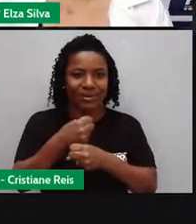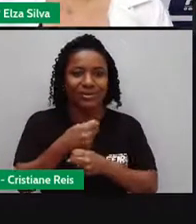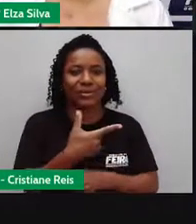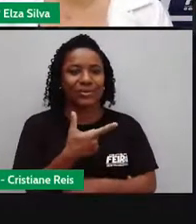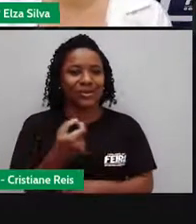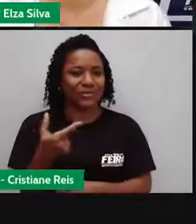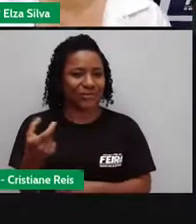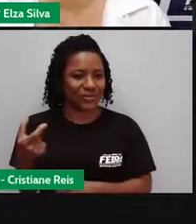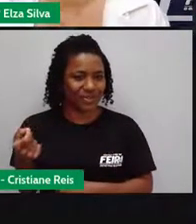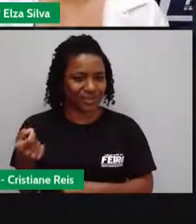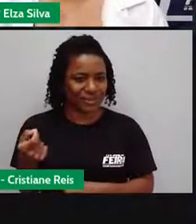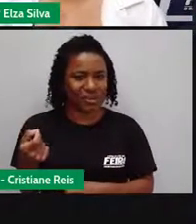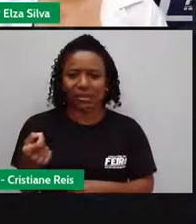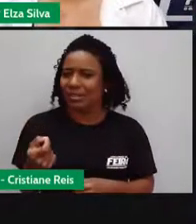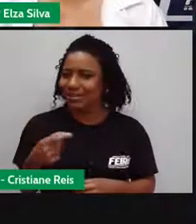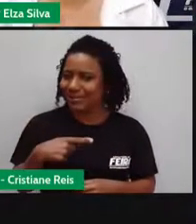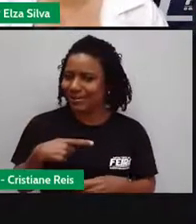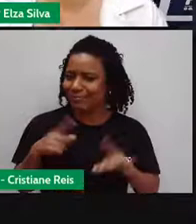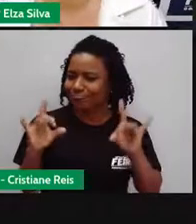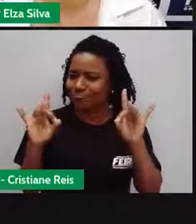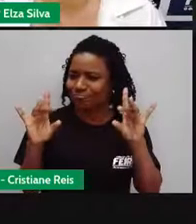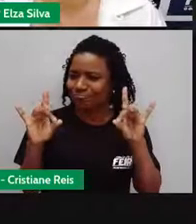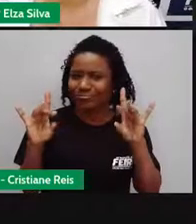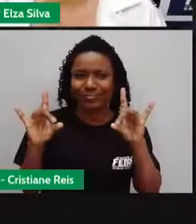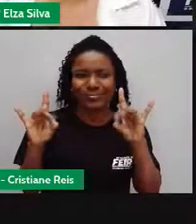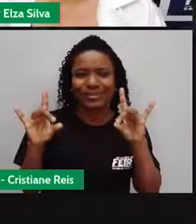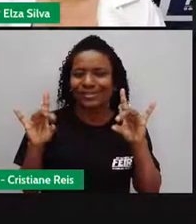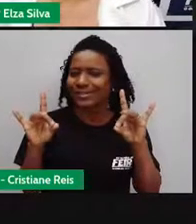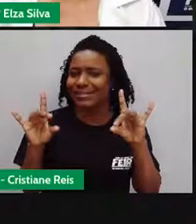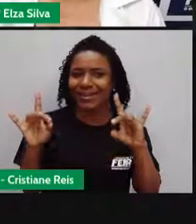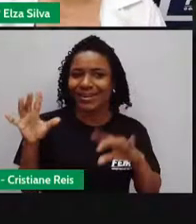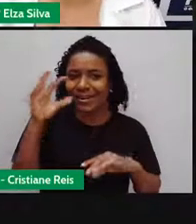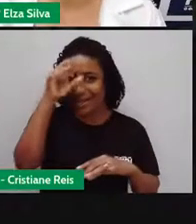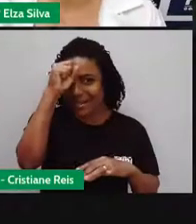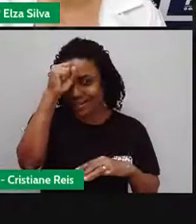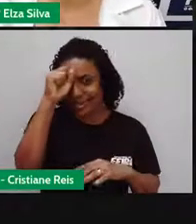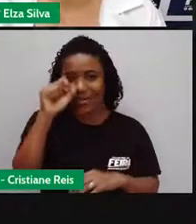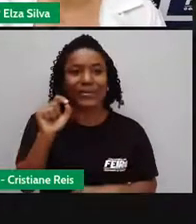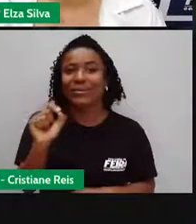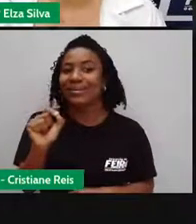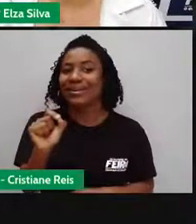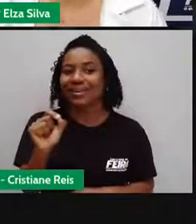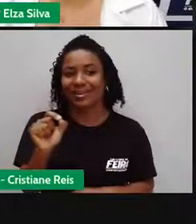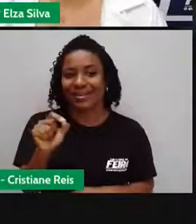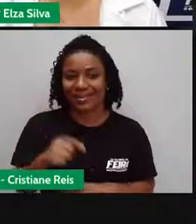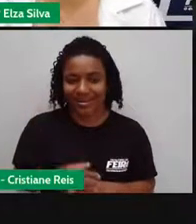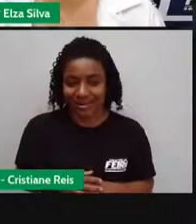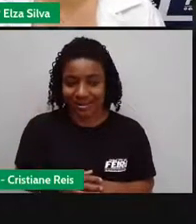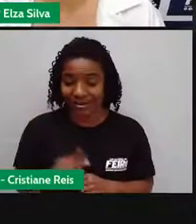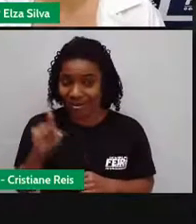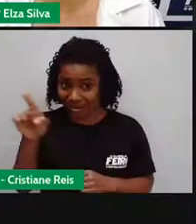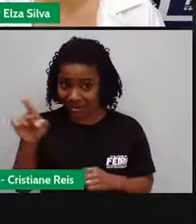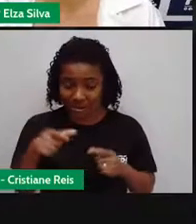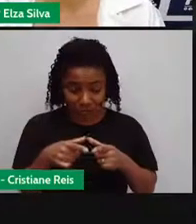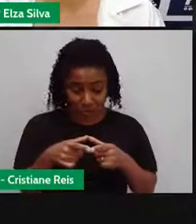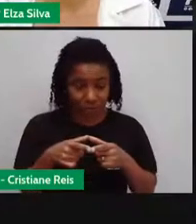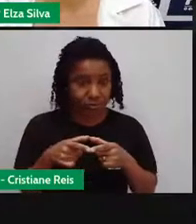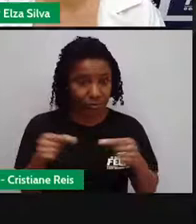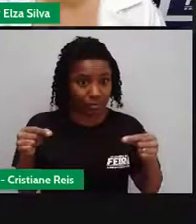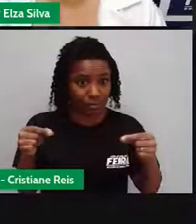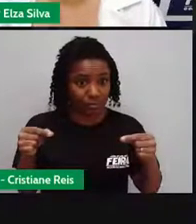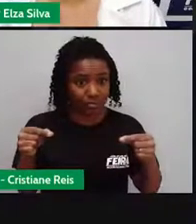é que tem de especial, né? Nesse pódio olímpico Que está no Japão Para a Olimpíada desse ano